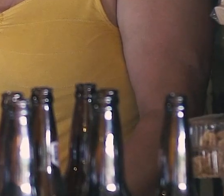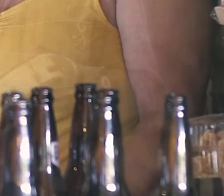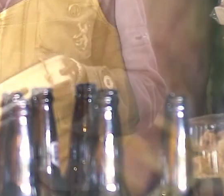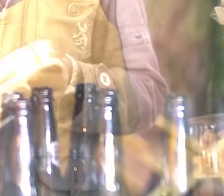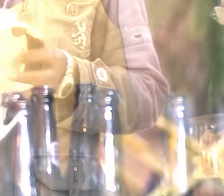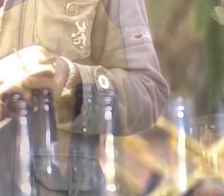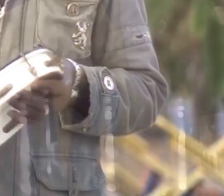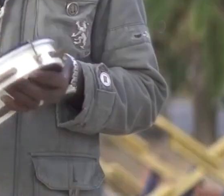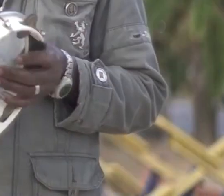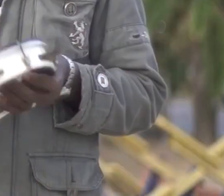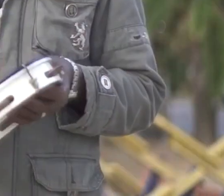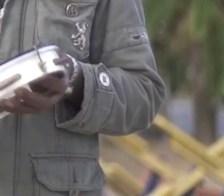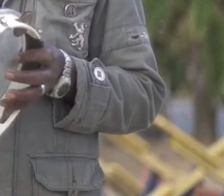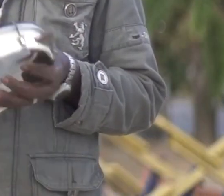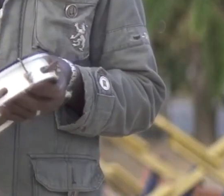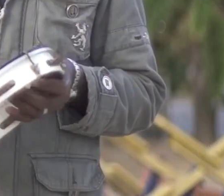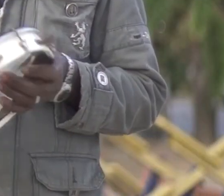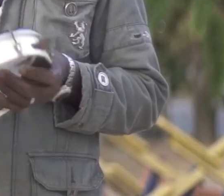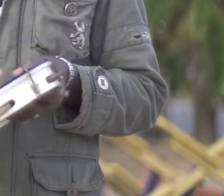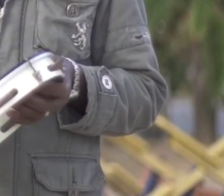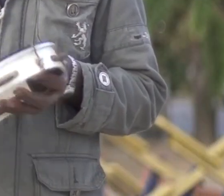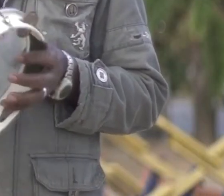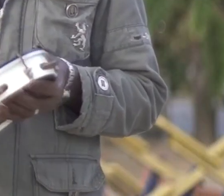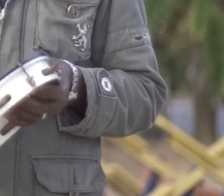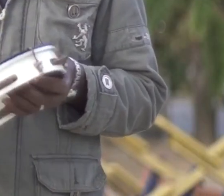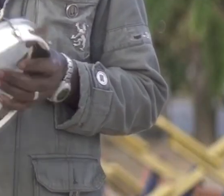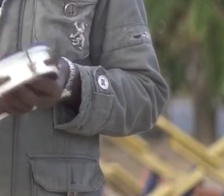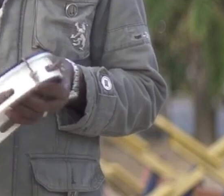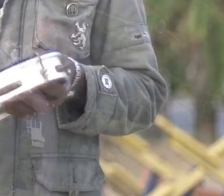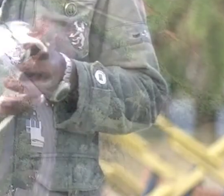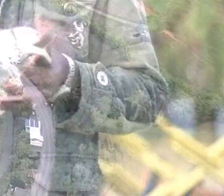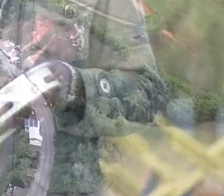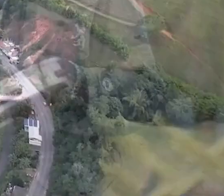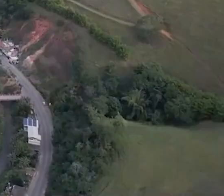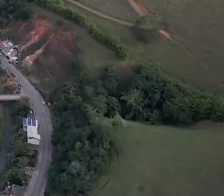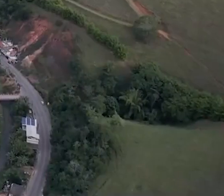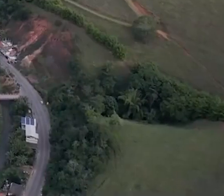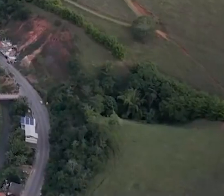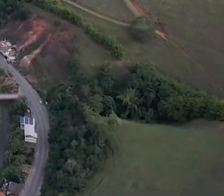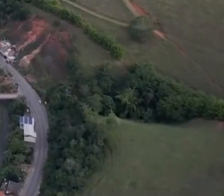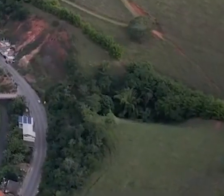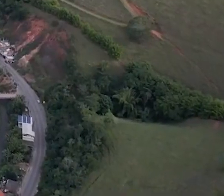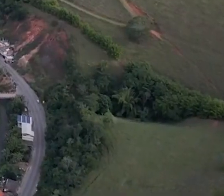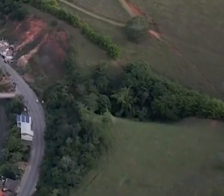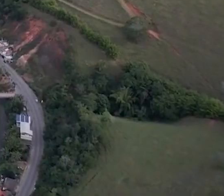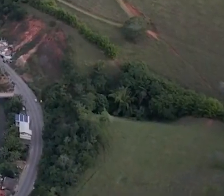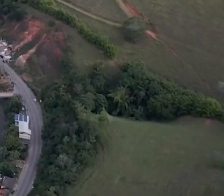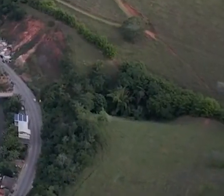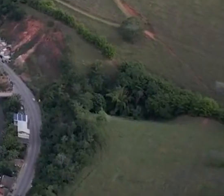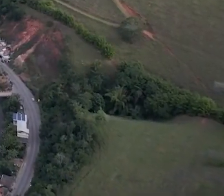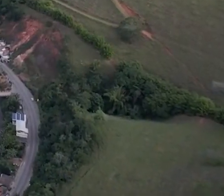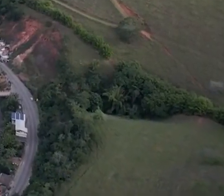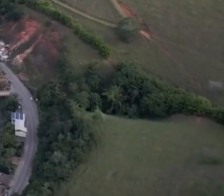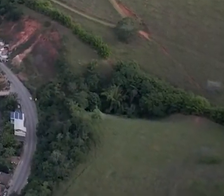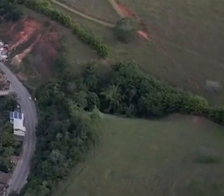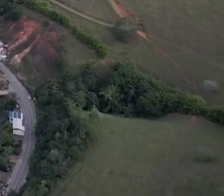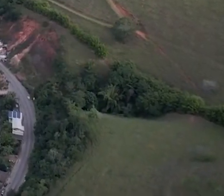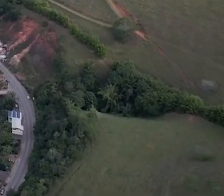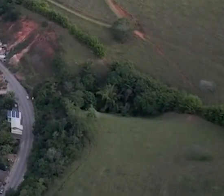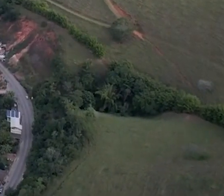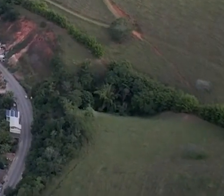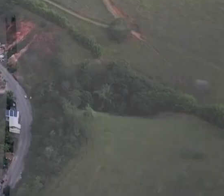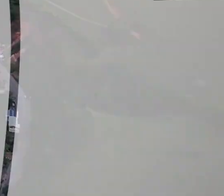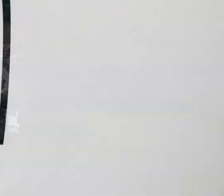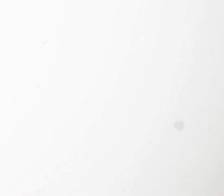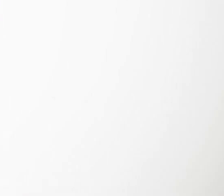Cenas dos entrevistados descortinam na tela. Do alto, vemos uma das cidades visitadas pelo projeto, com muitas casas e